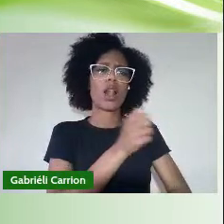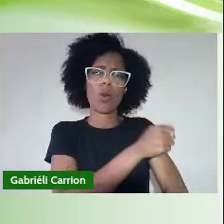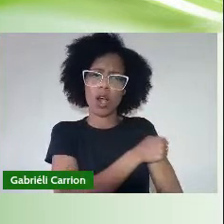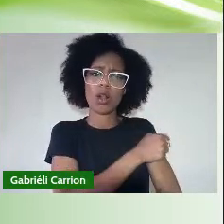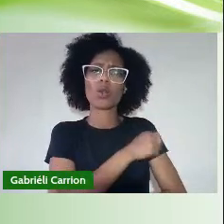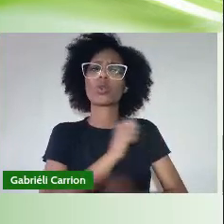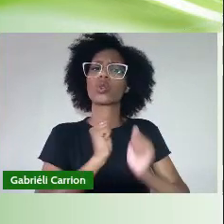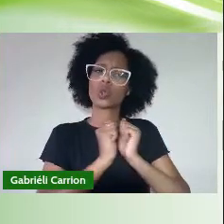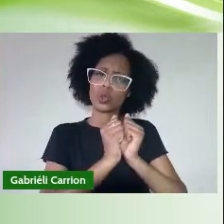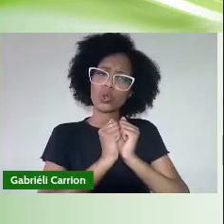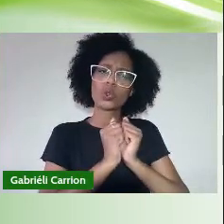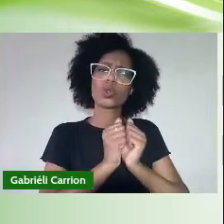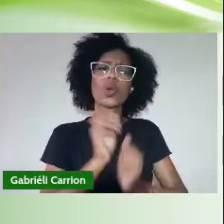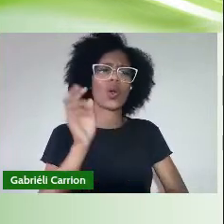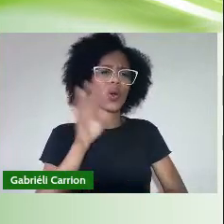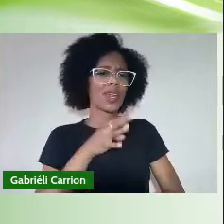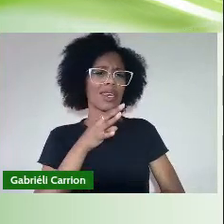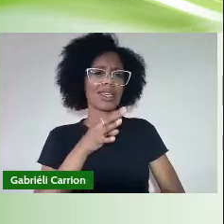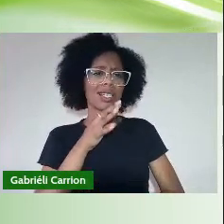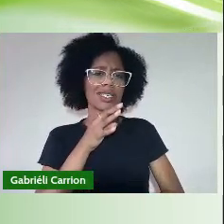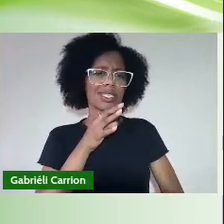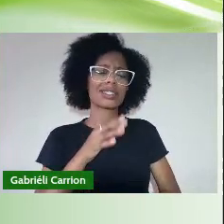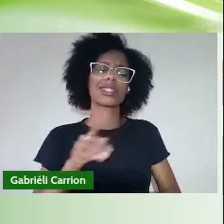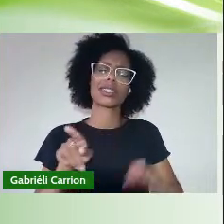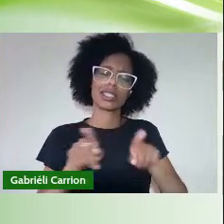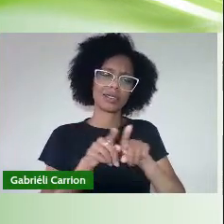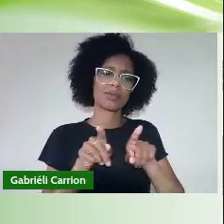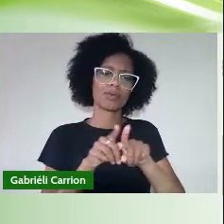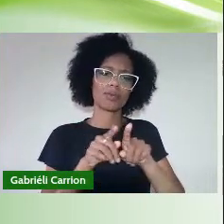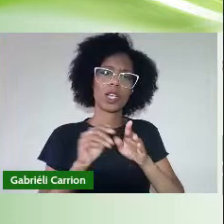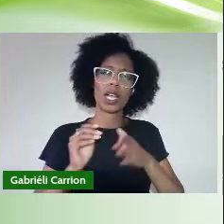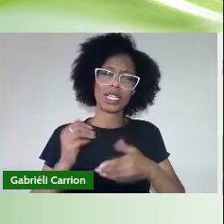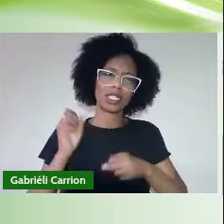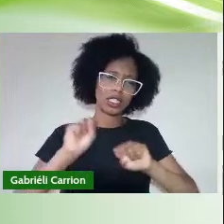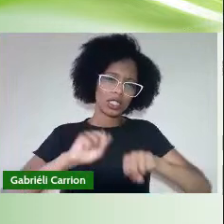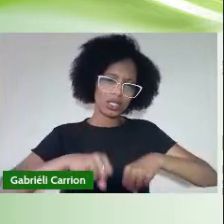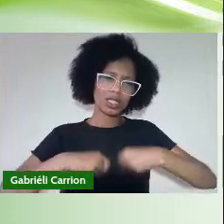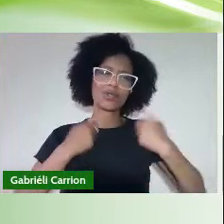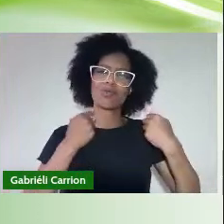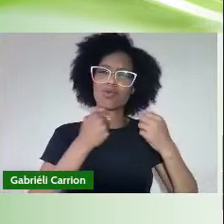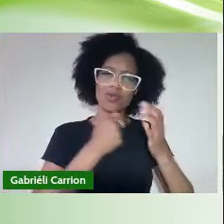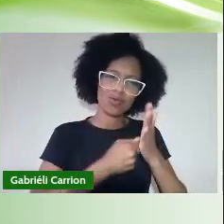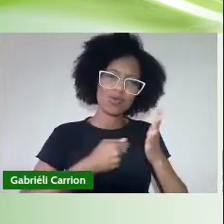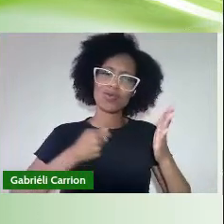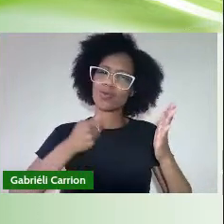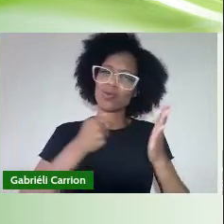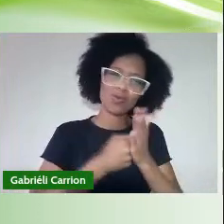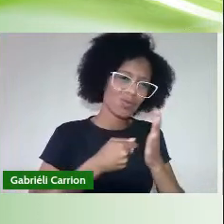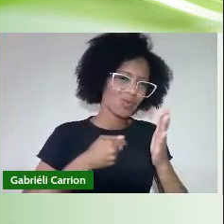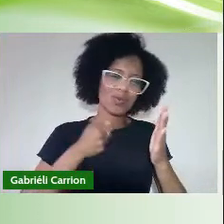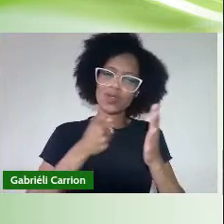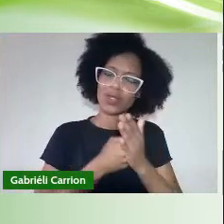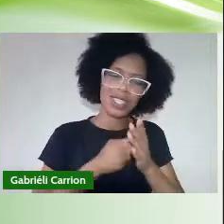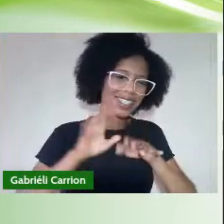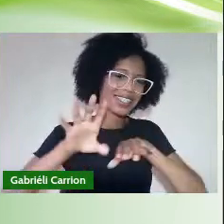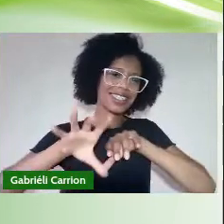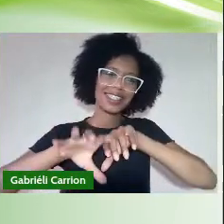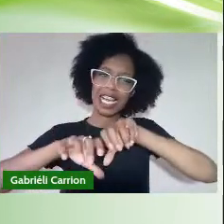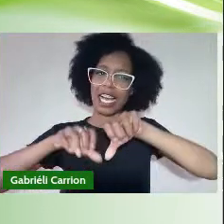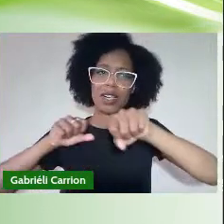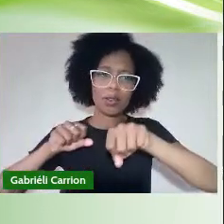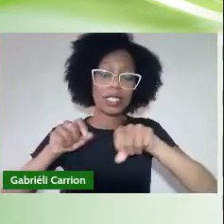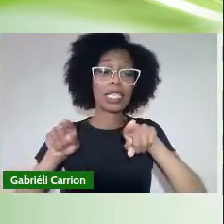lado E conosco Nessa luta Árdua Da formação E da